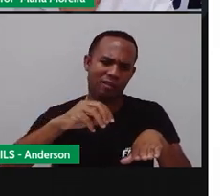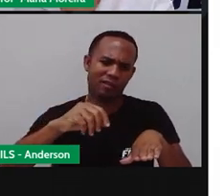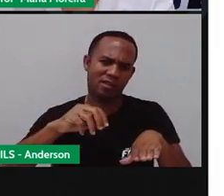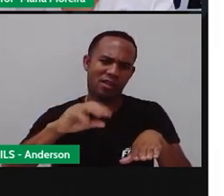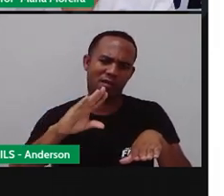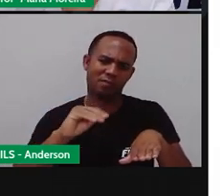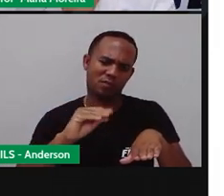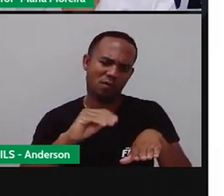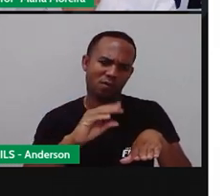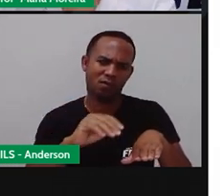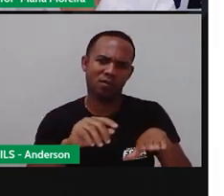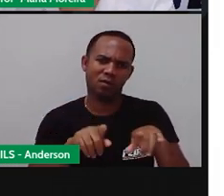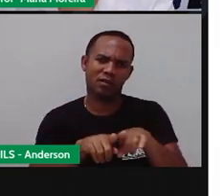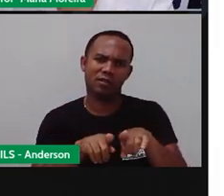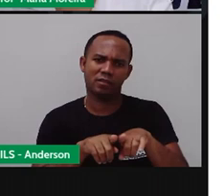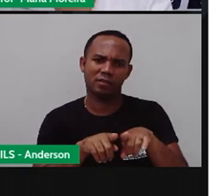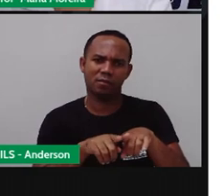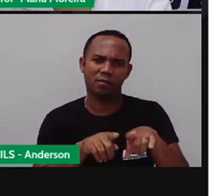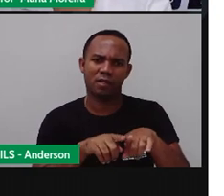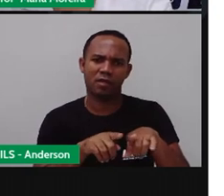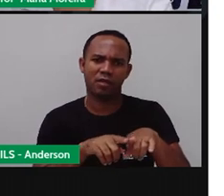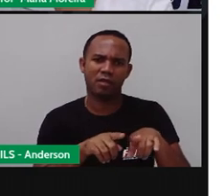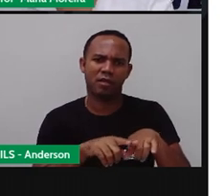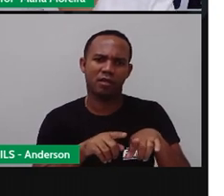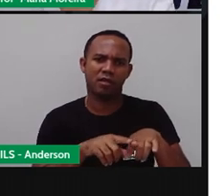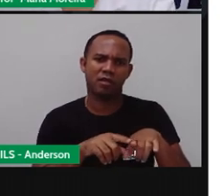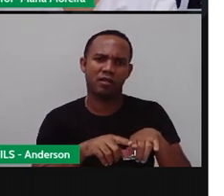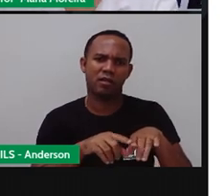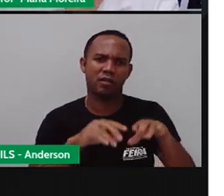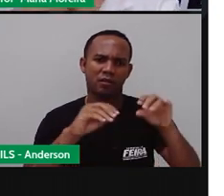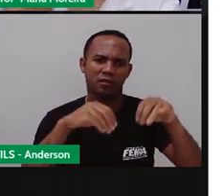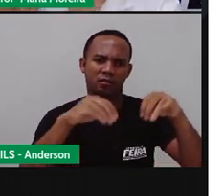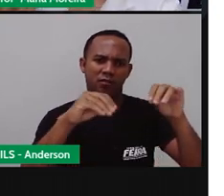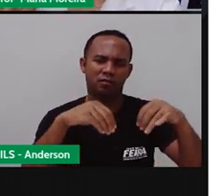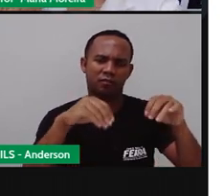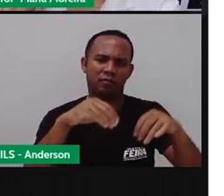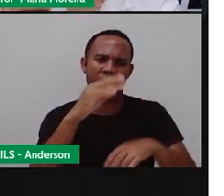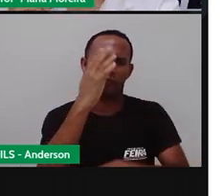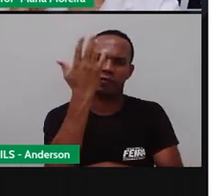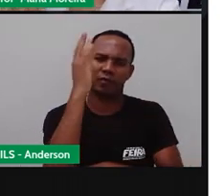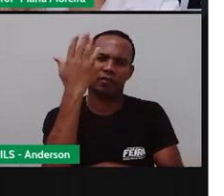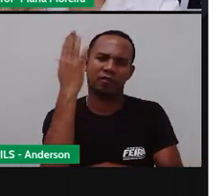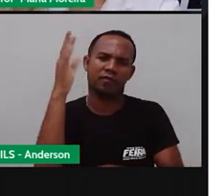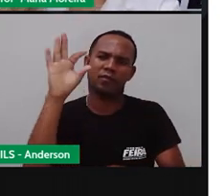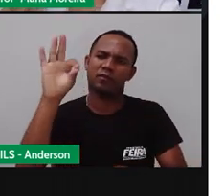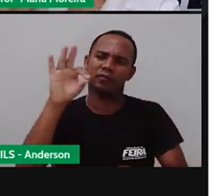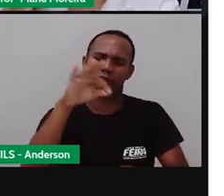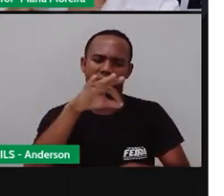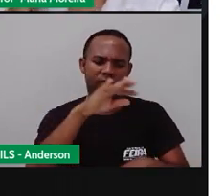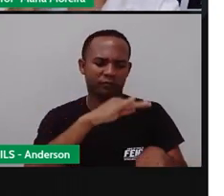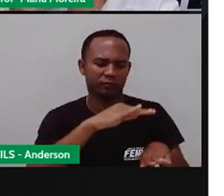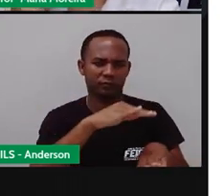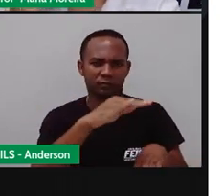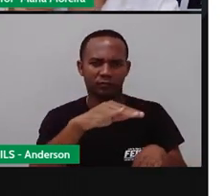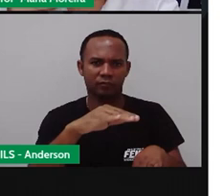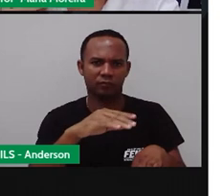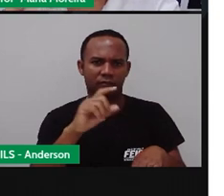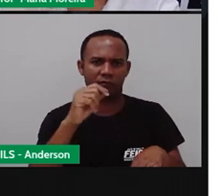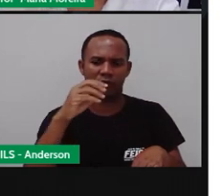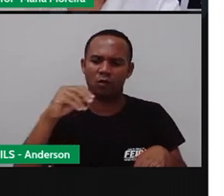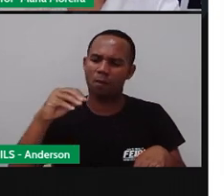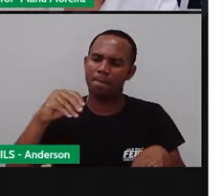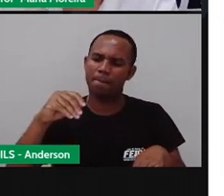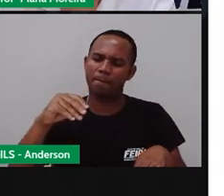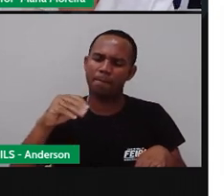colinha Você pode colocar restinhos de folhas Aquela maravalha, né? Que é as sobras de pó de